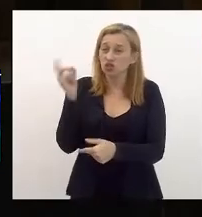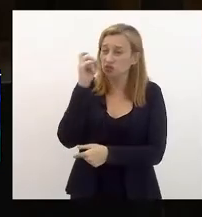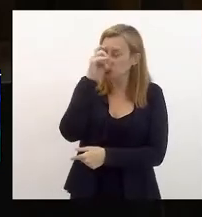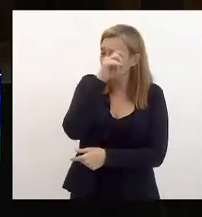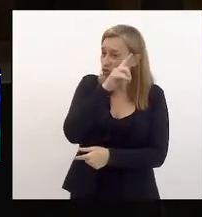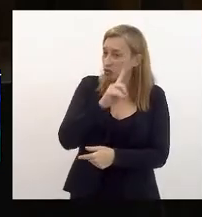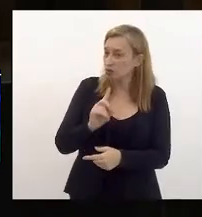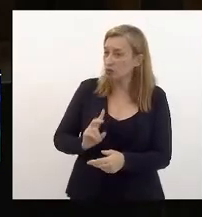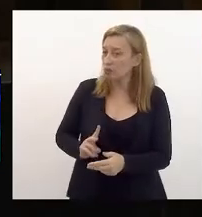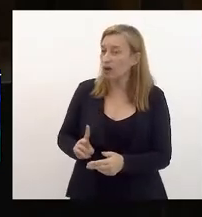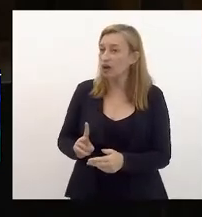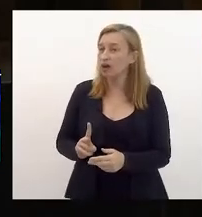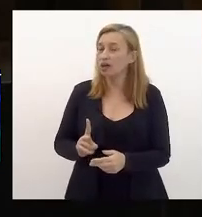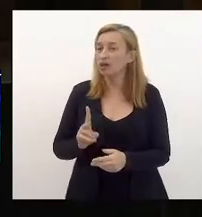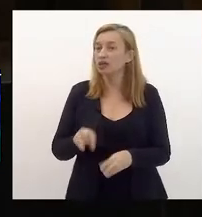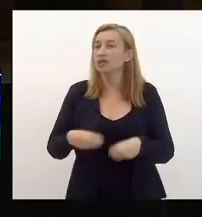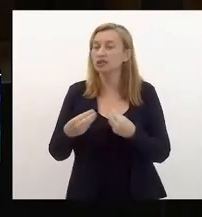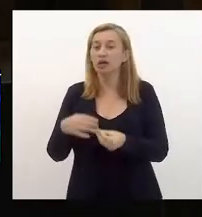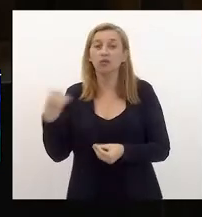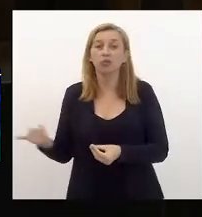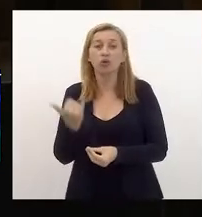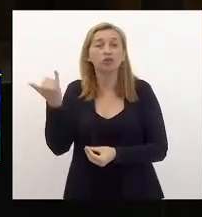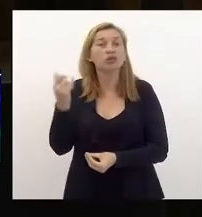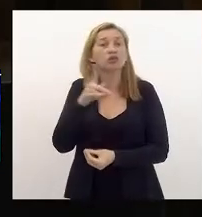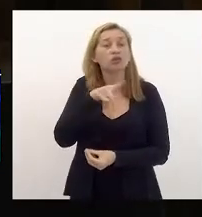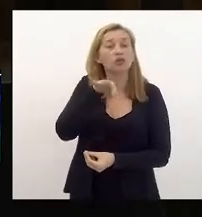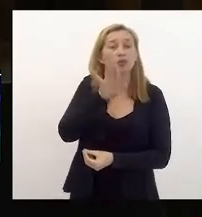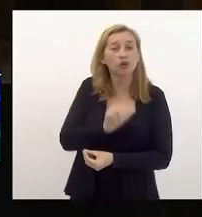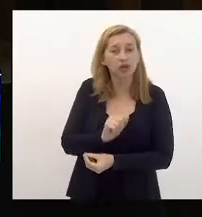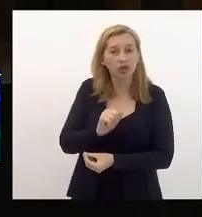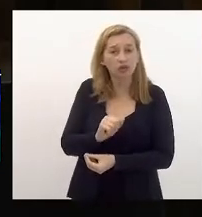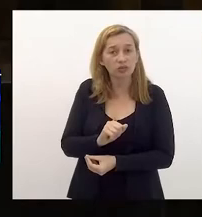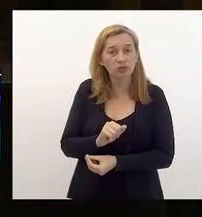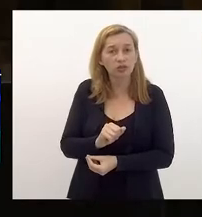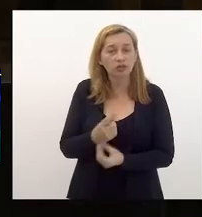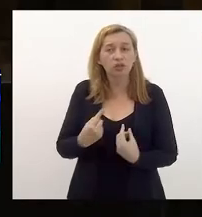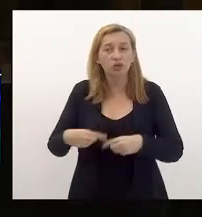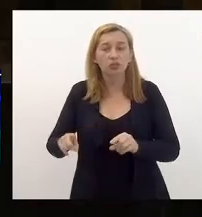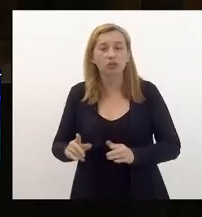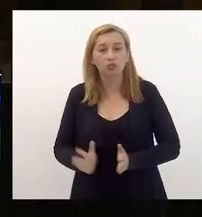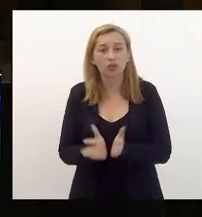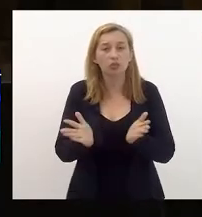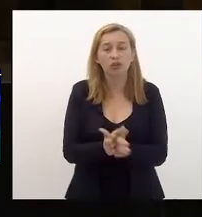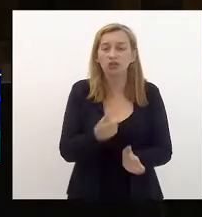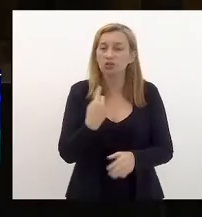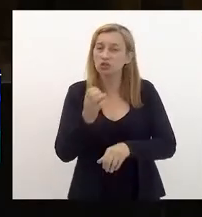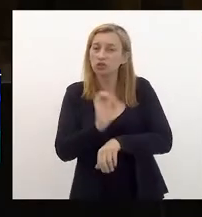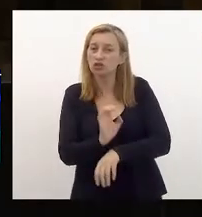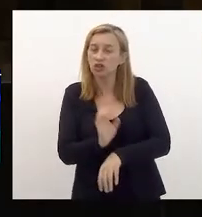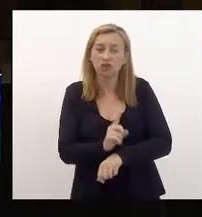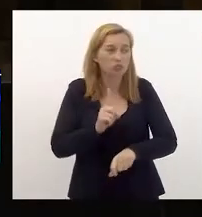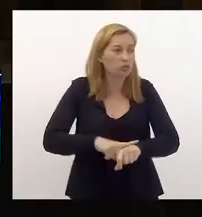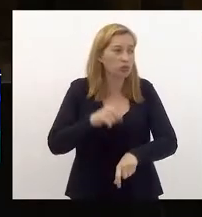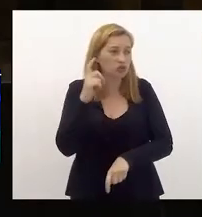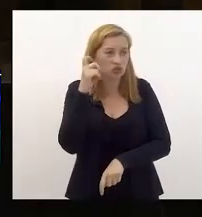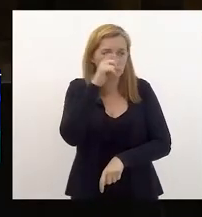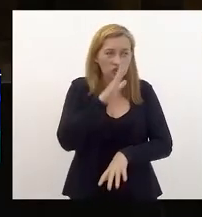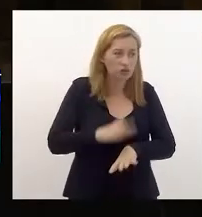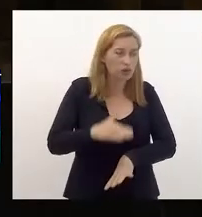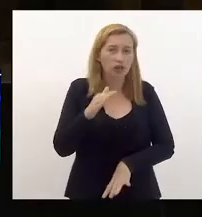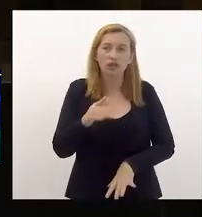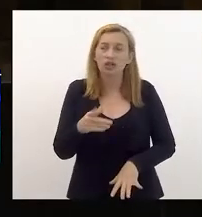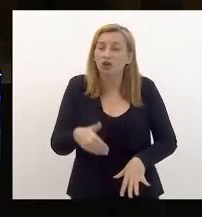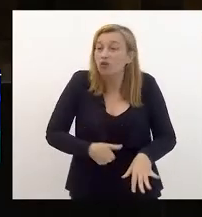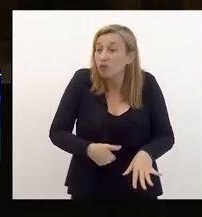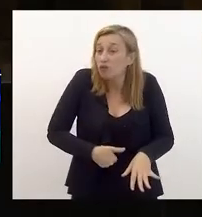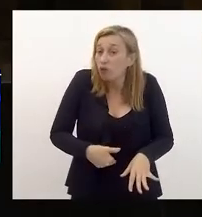dar a esse programa a importância que ele tem no enfrentamento da pobreza no nosso Estado, num dos momentos mais dramáticos da nossa história, onde as pessoas estão